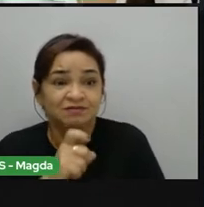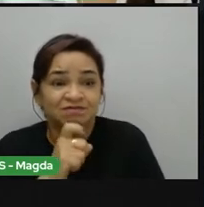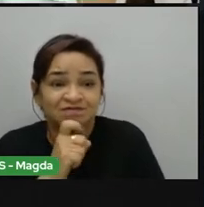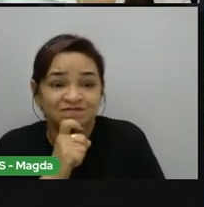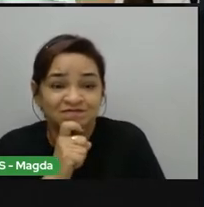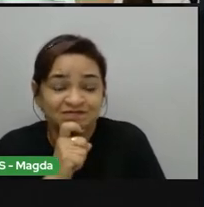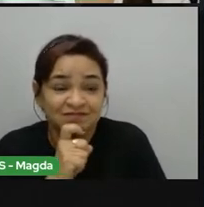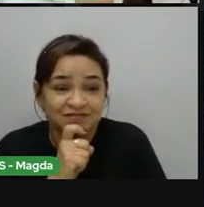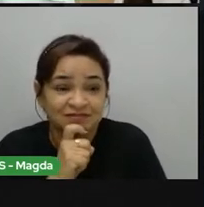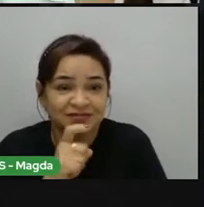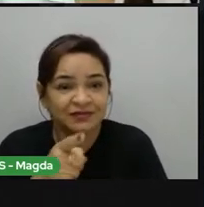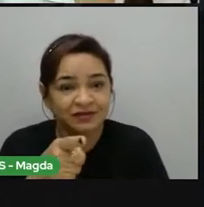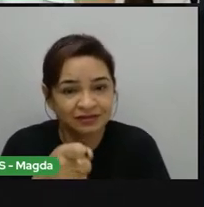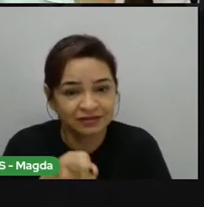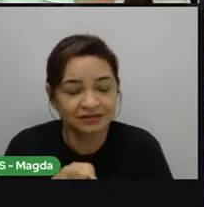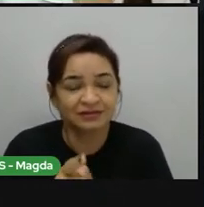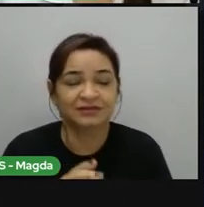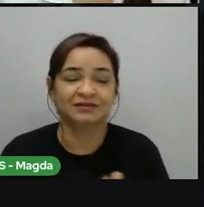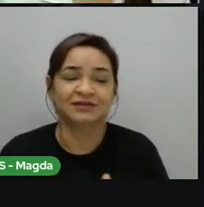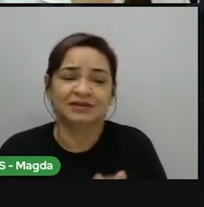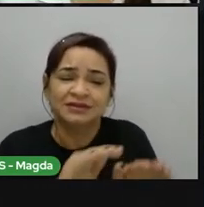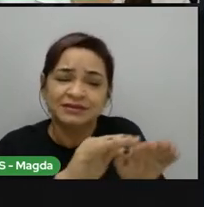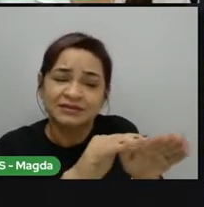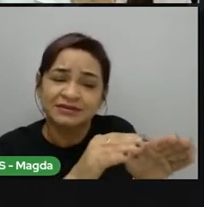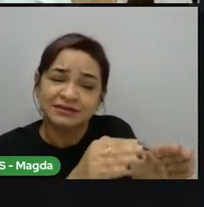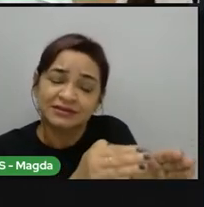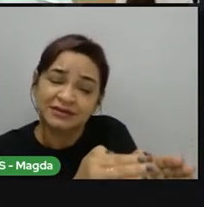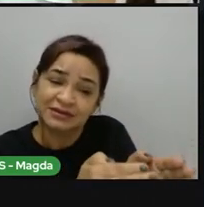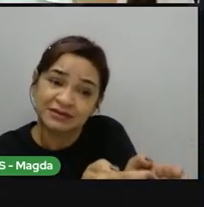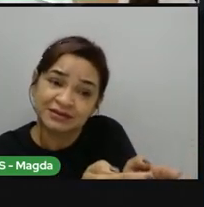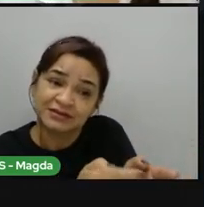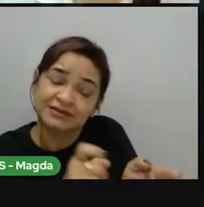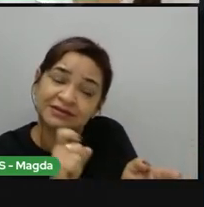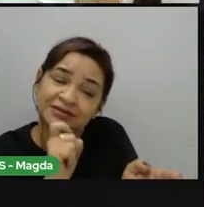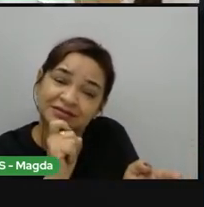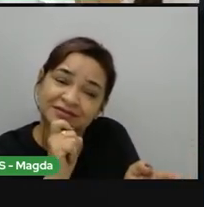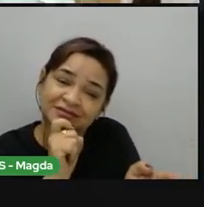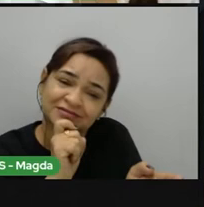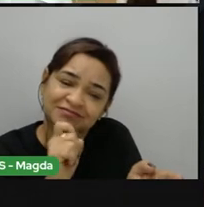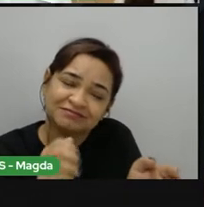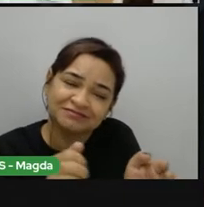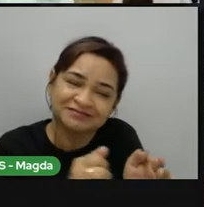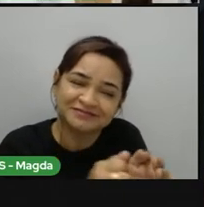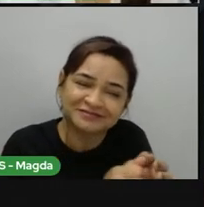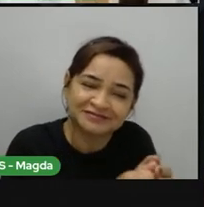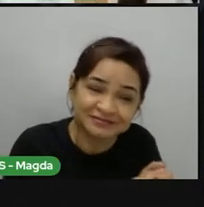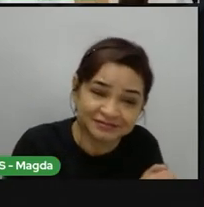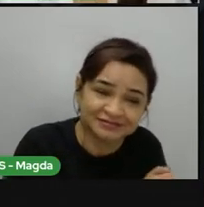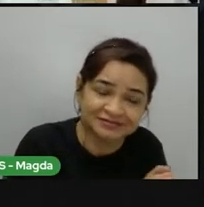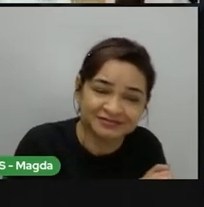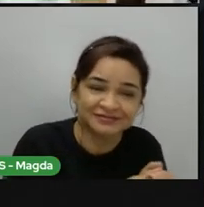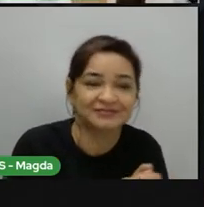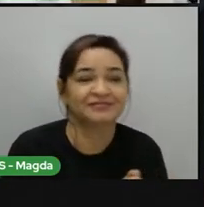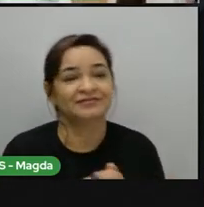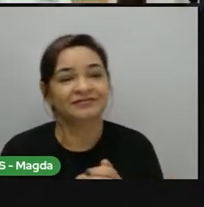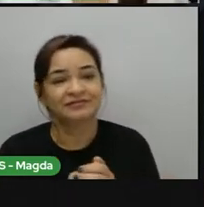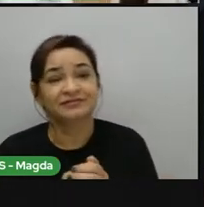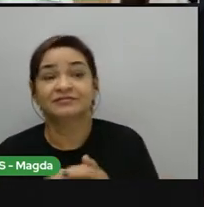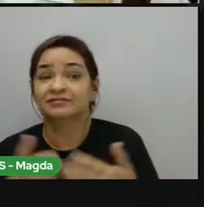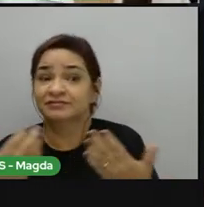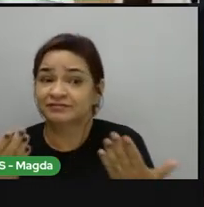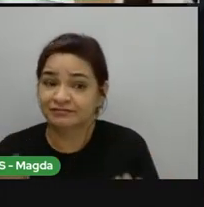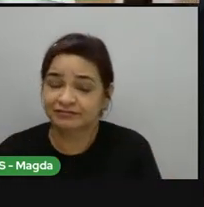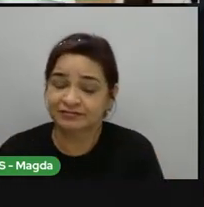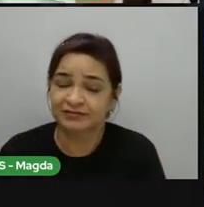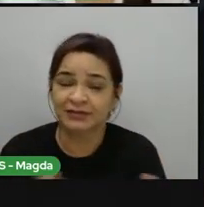tipo de moradia. Então, elas fazem essa casinha de gelo, para que elas fiquem aquecidas ali dentro. Então, está influenciando o